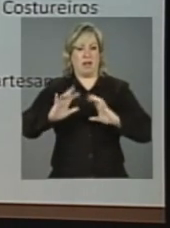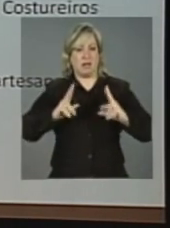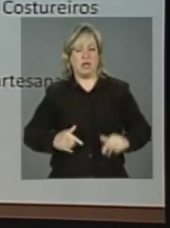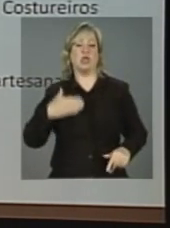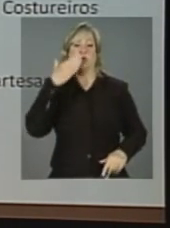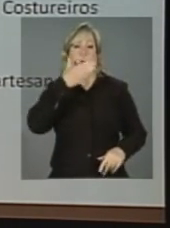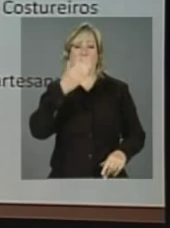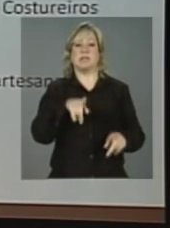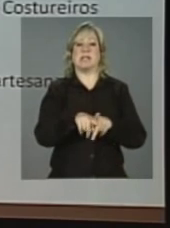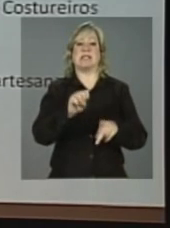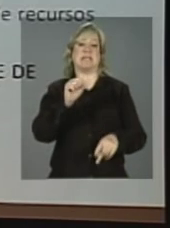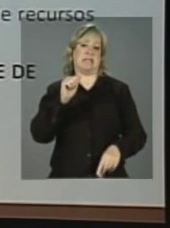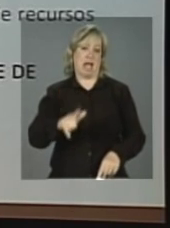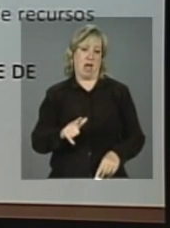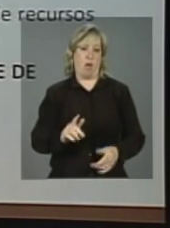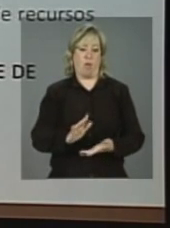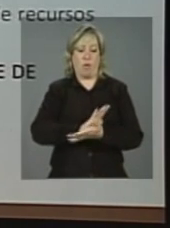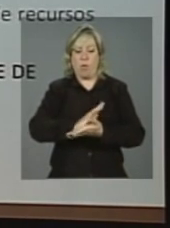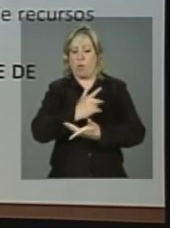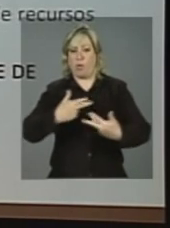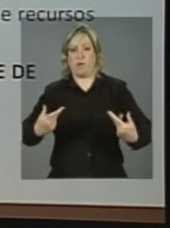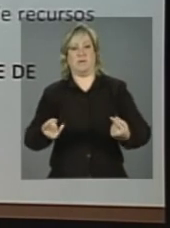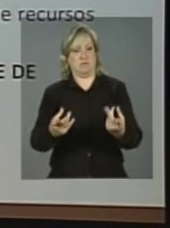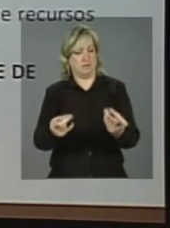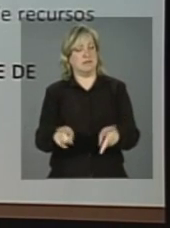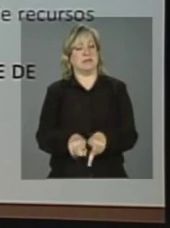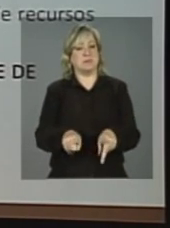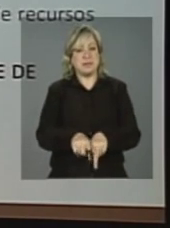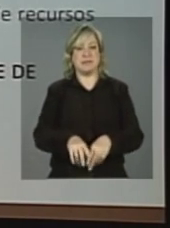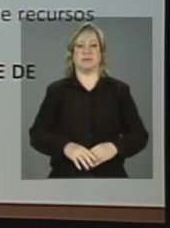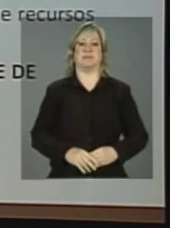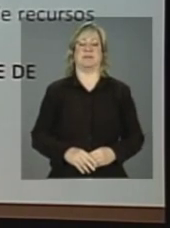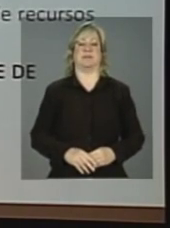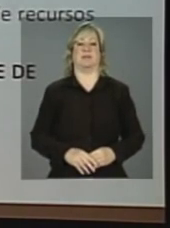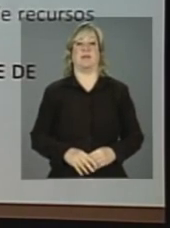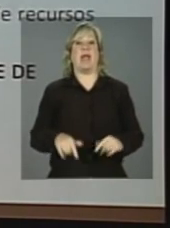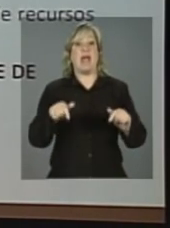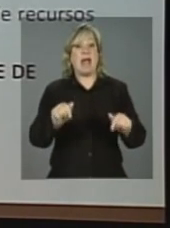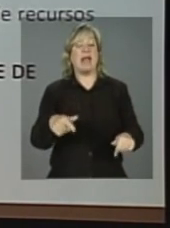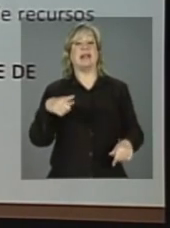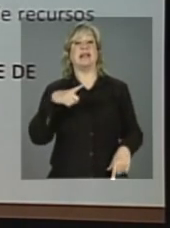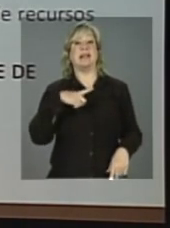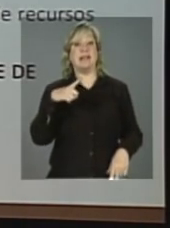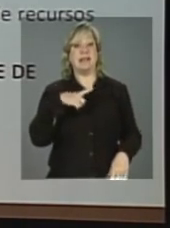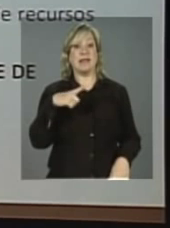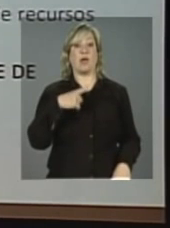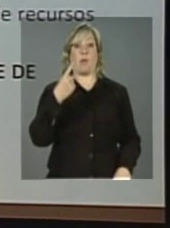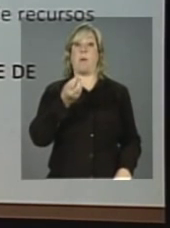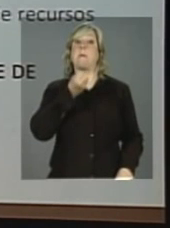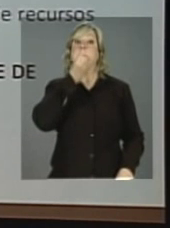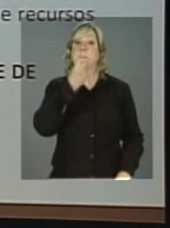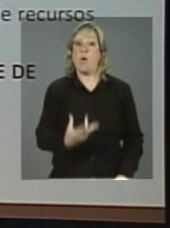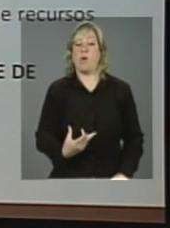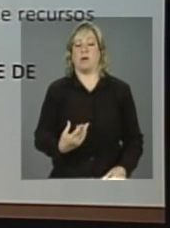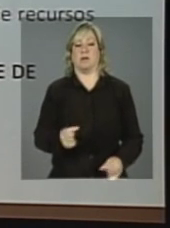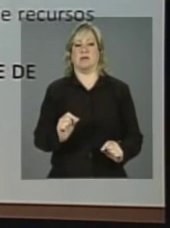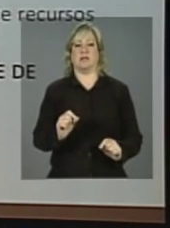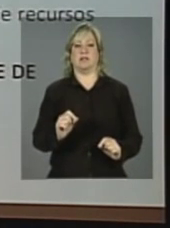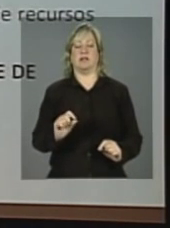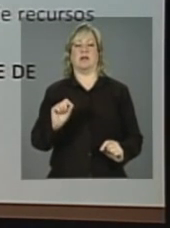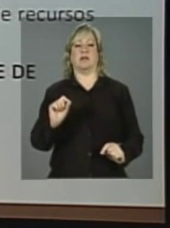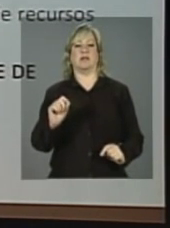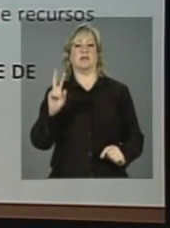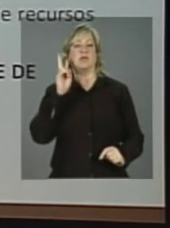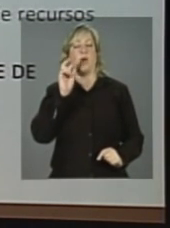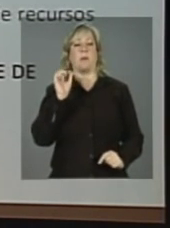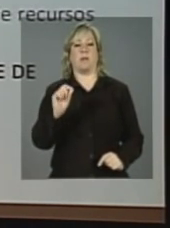salgados. Passamos adiante. Então, ele tem uma vantagem em relação à modalidade tradicional de